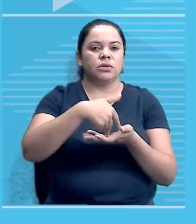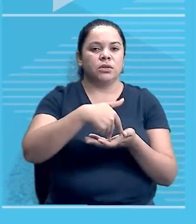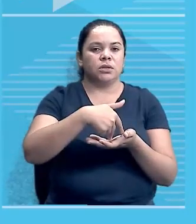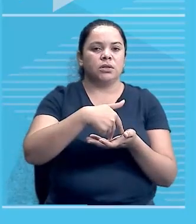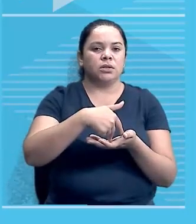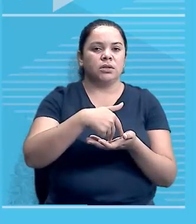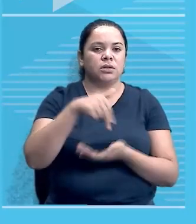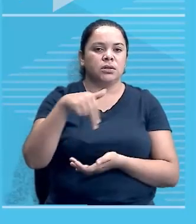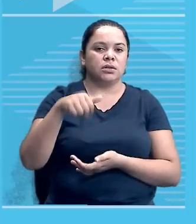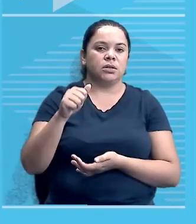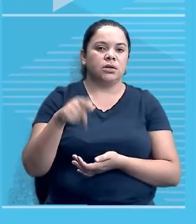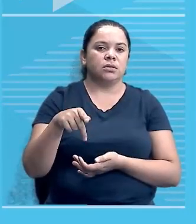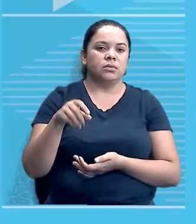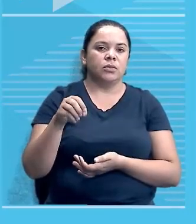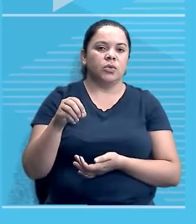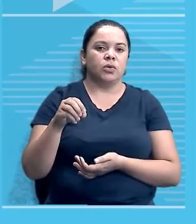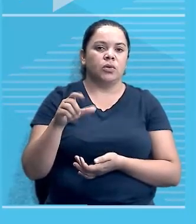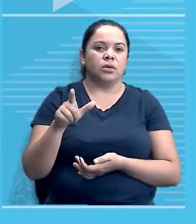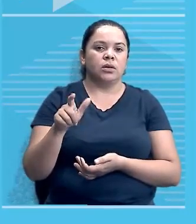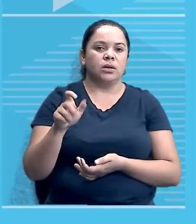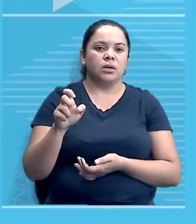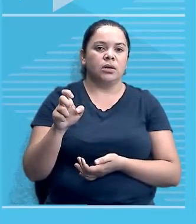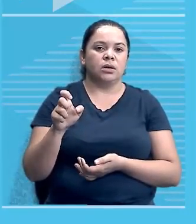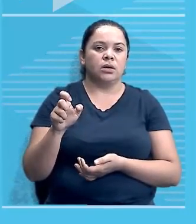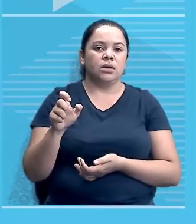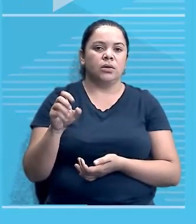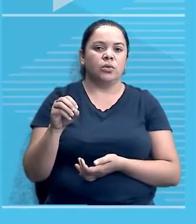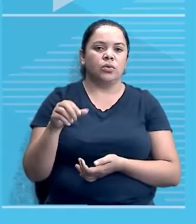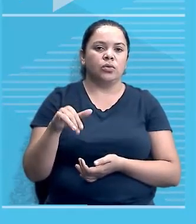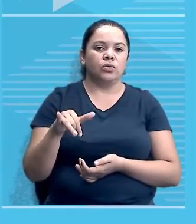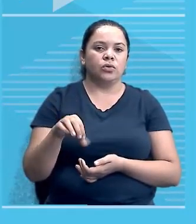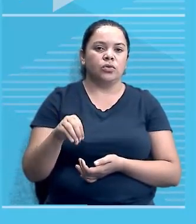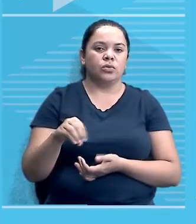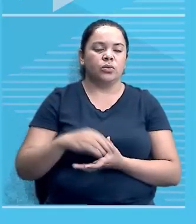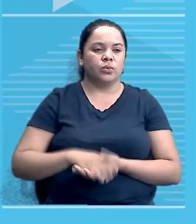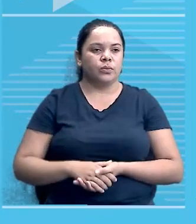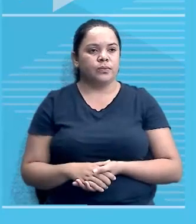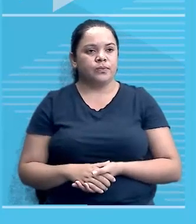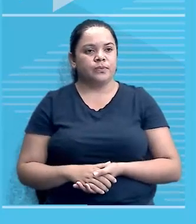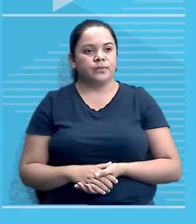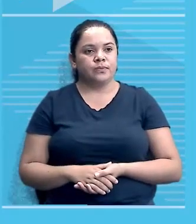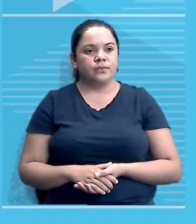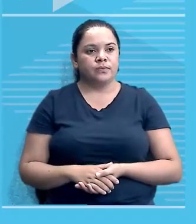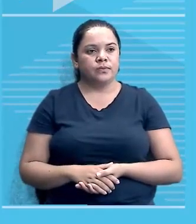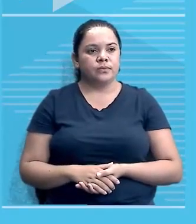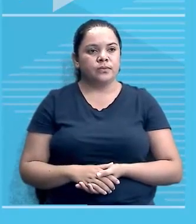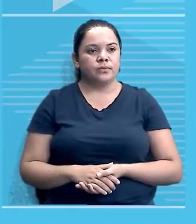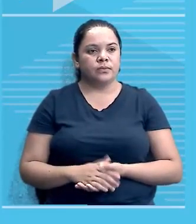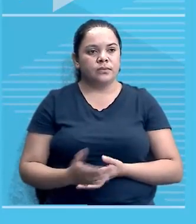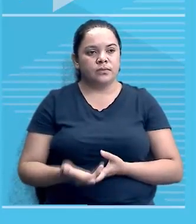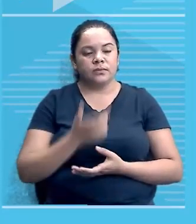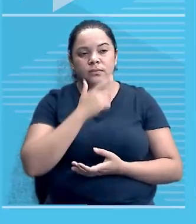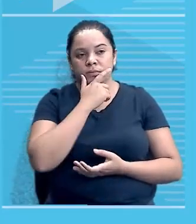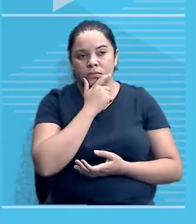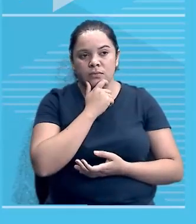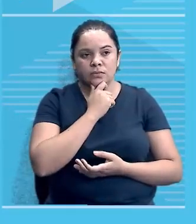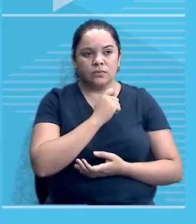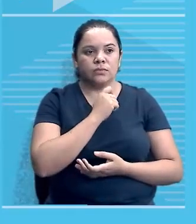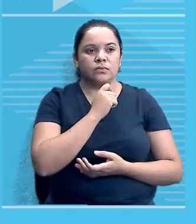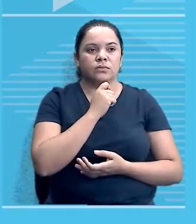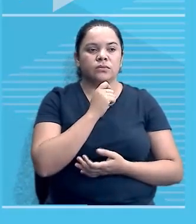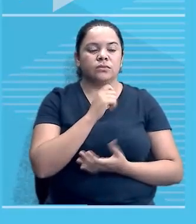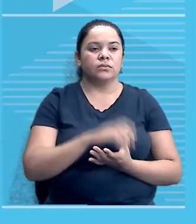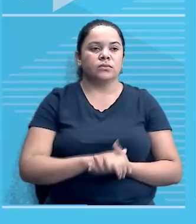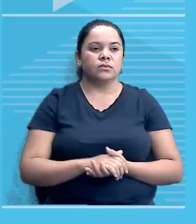em relação à Inglaterra. Então, indiretamente, o Napoleão Bonaparte contribuiu